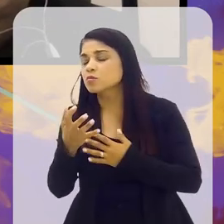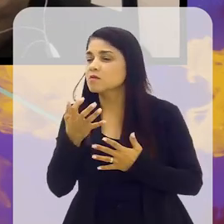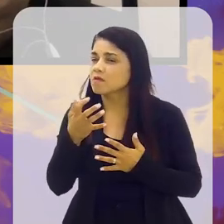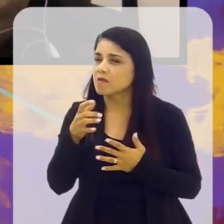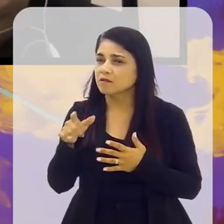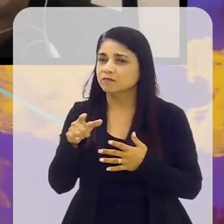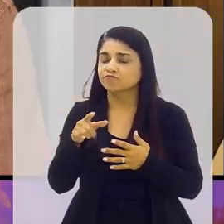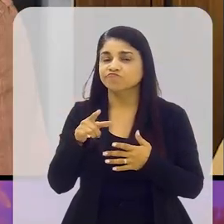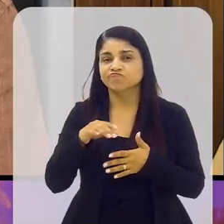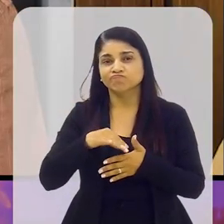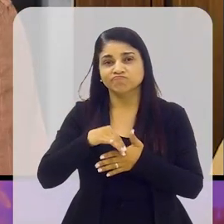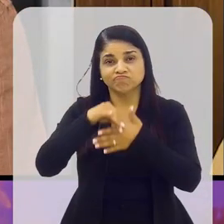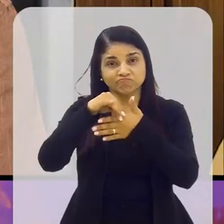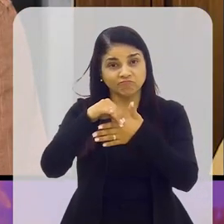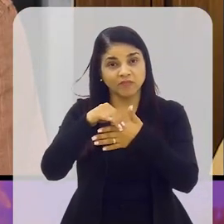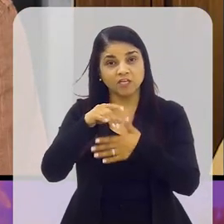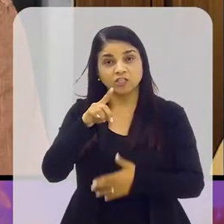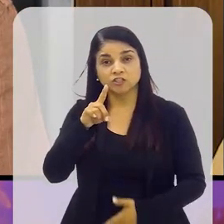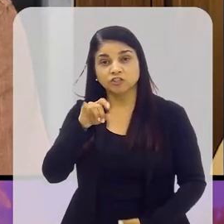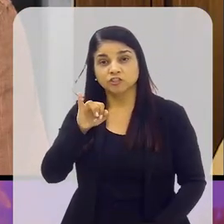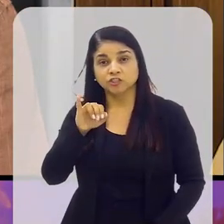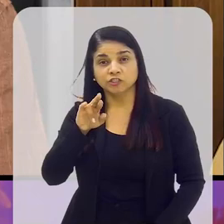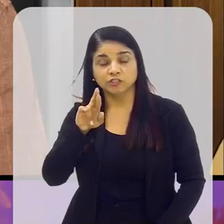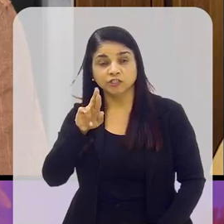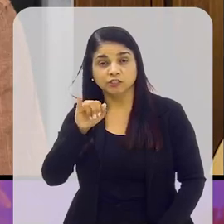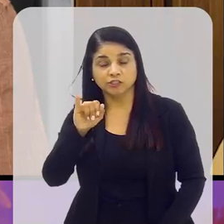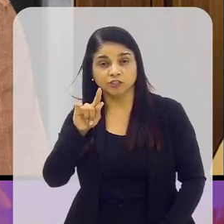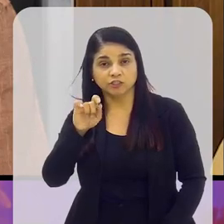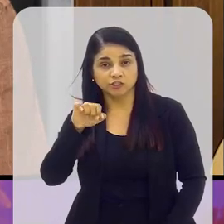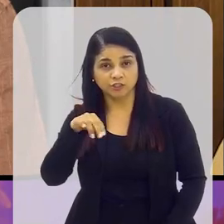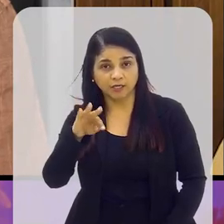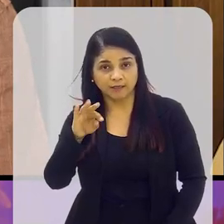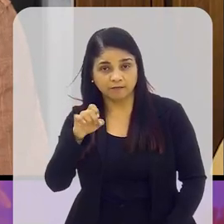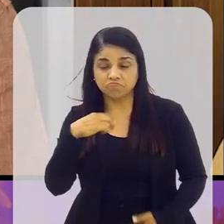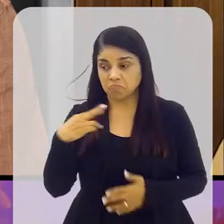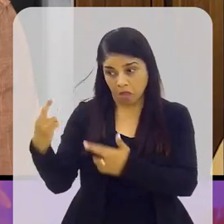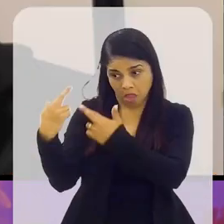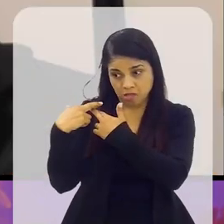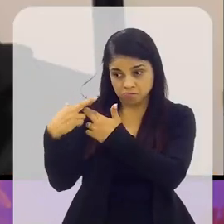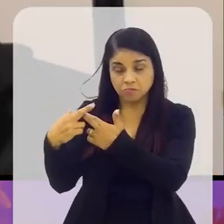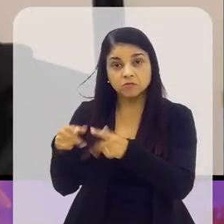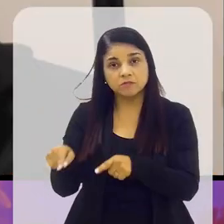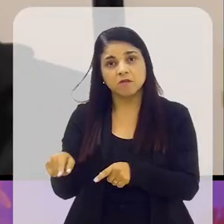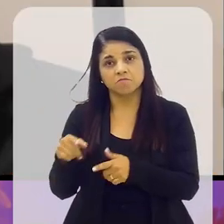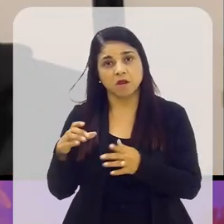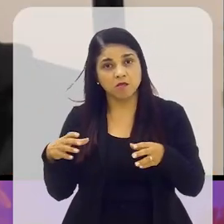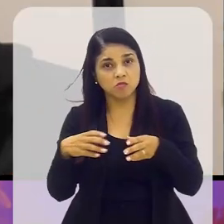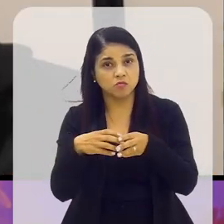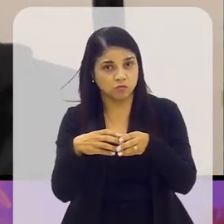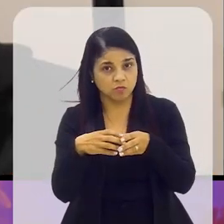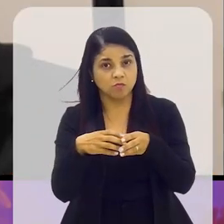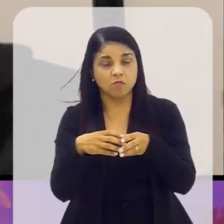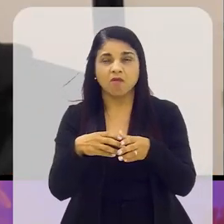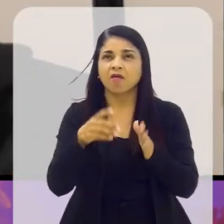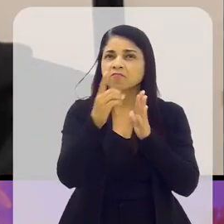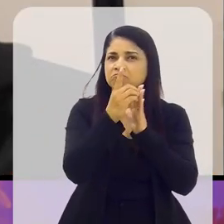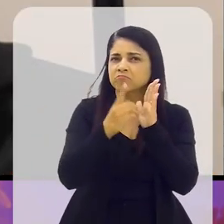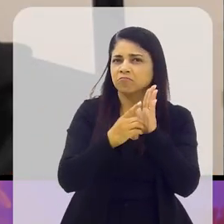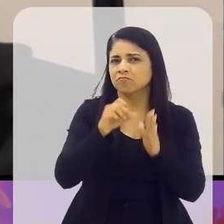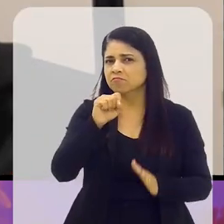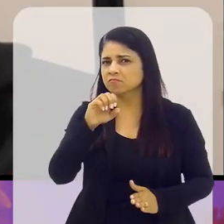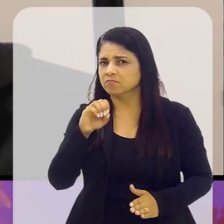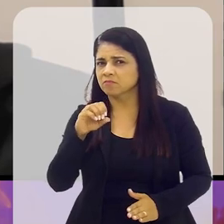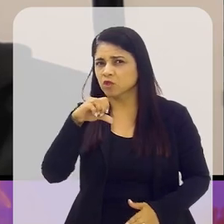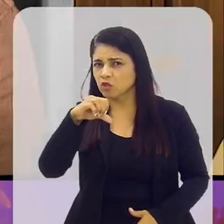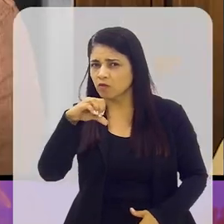fazer a pergunta. Os dirigentes podem ser considerados responsáveis pela violência também. Até porque, na década de 80, 90,